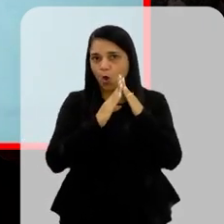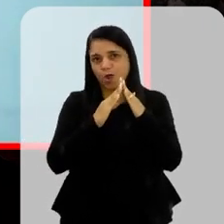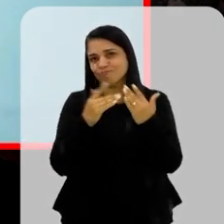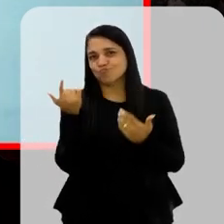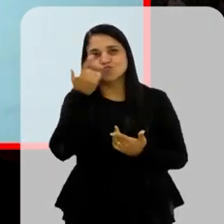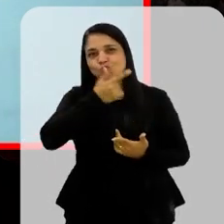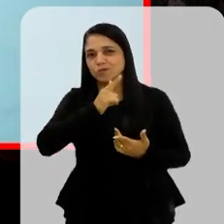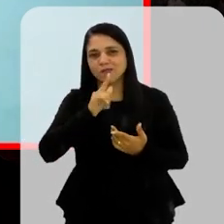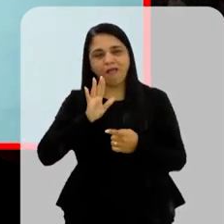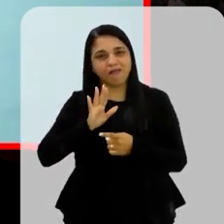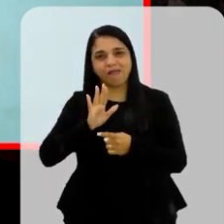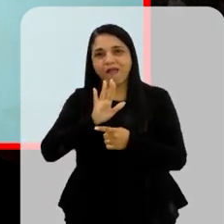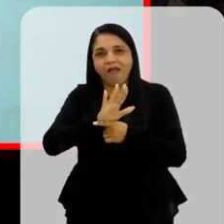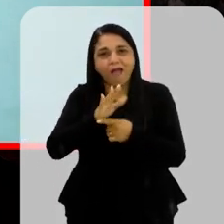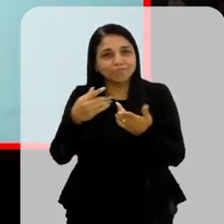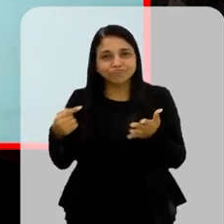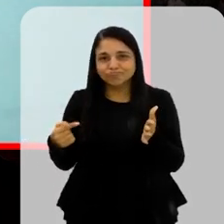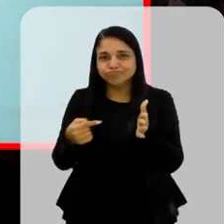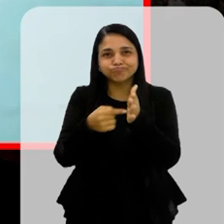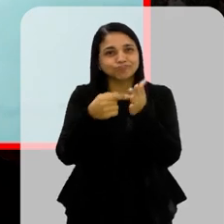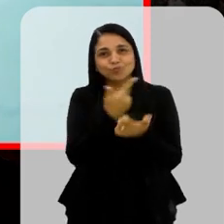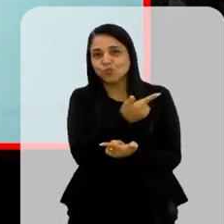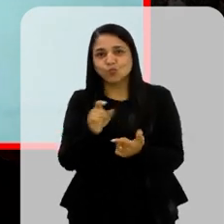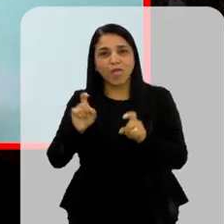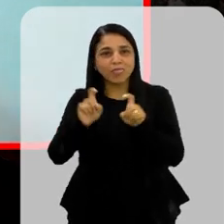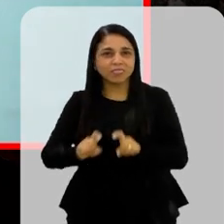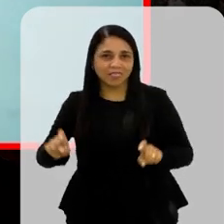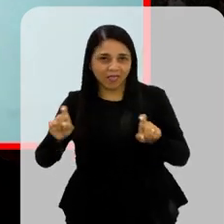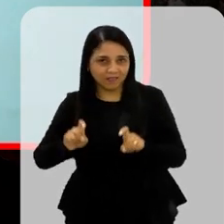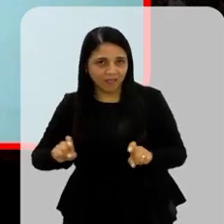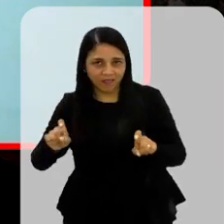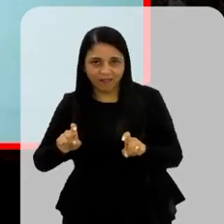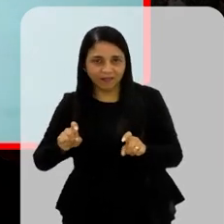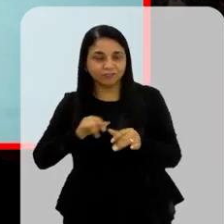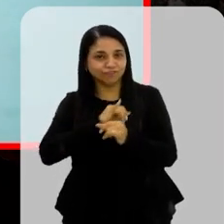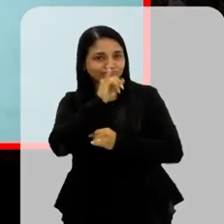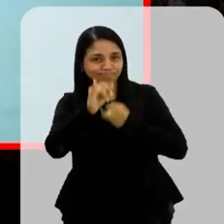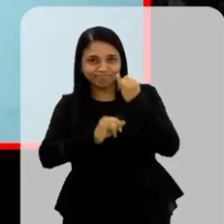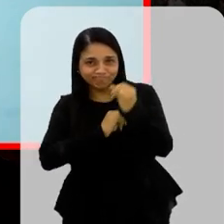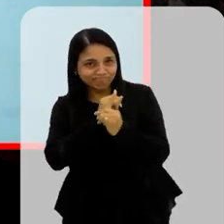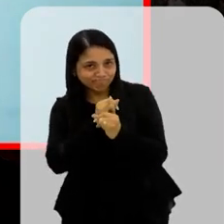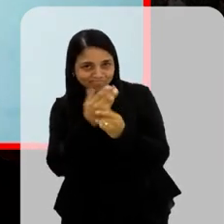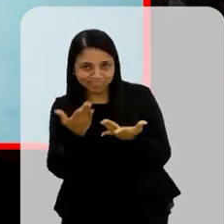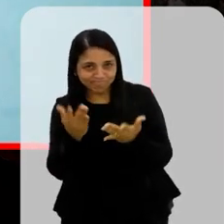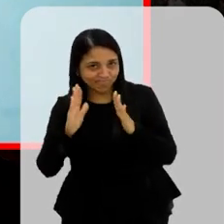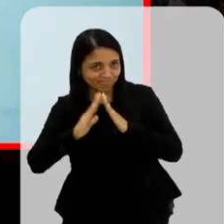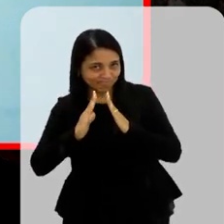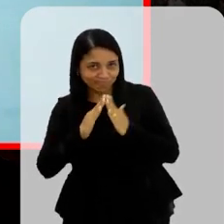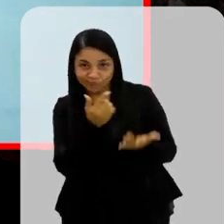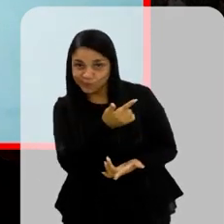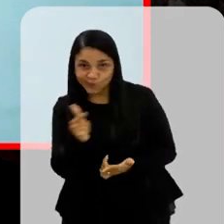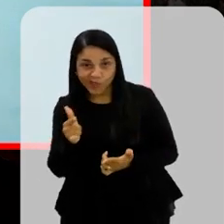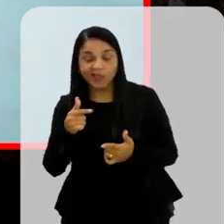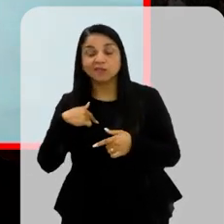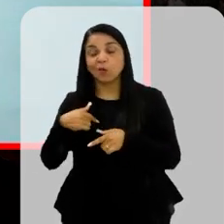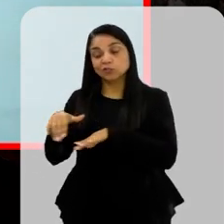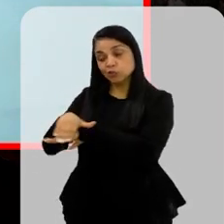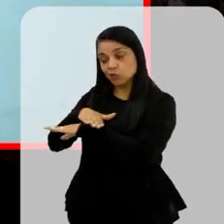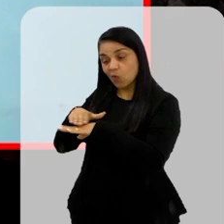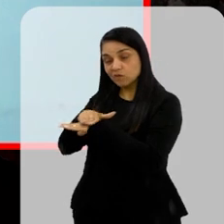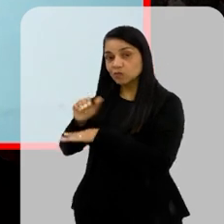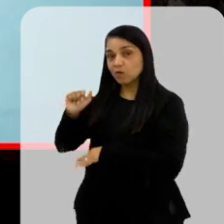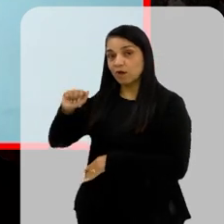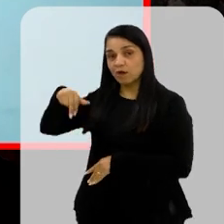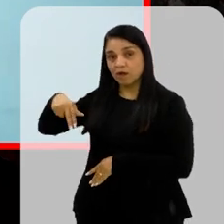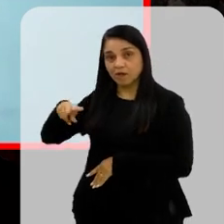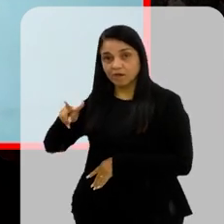Contribuir Às vezes Sequer tem internet Sequer que Tem um computador Em casa Então a gente conversou Com a